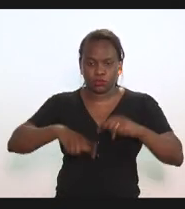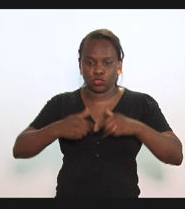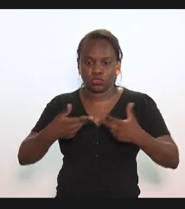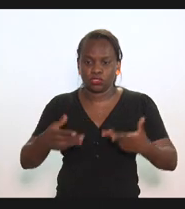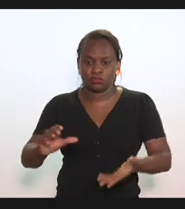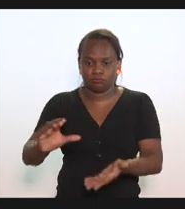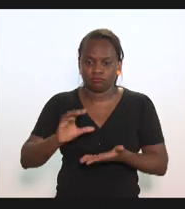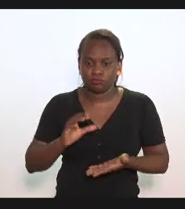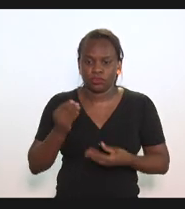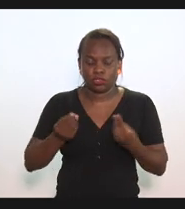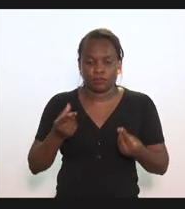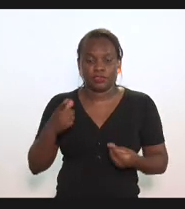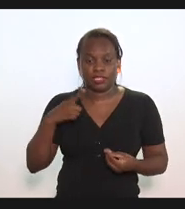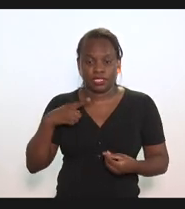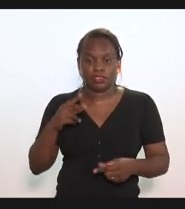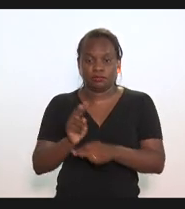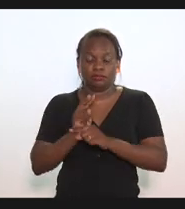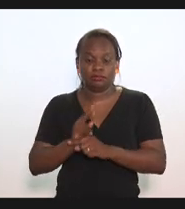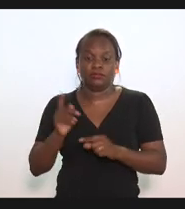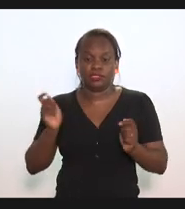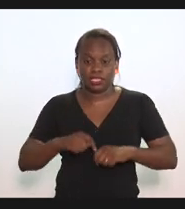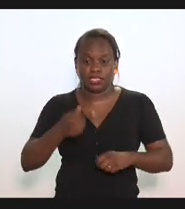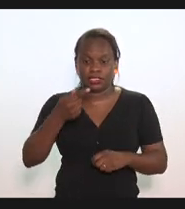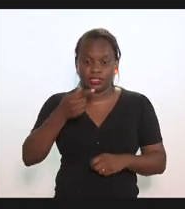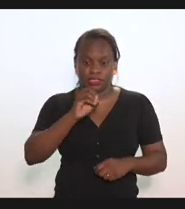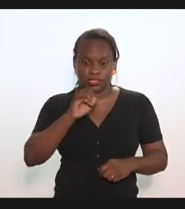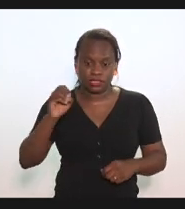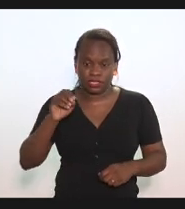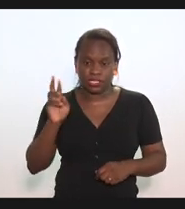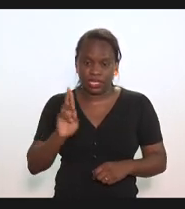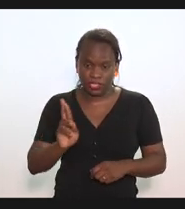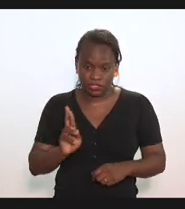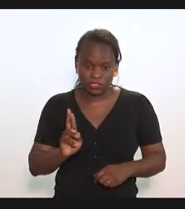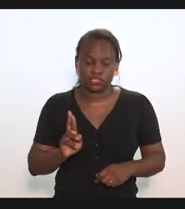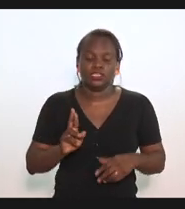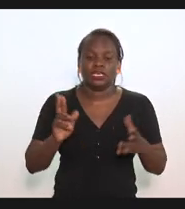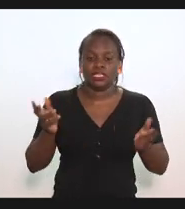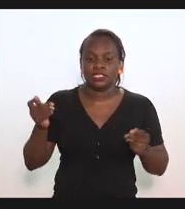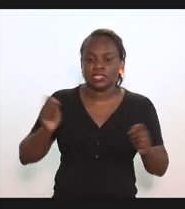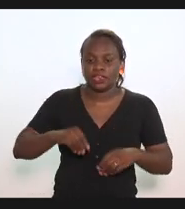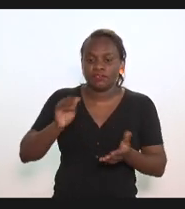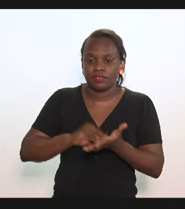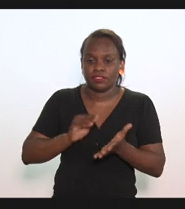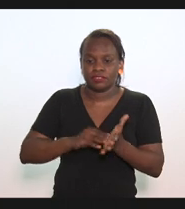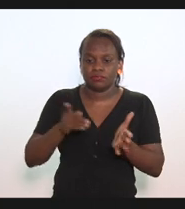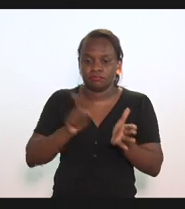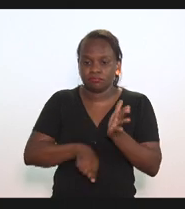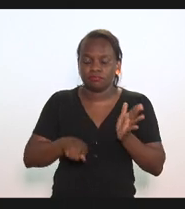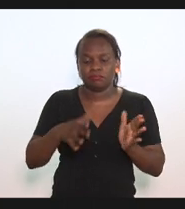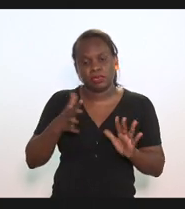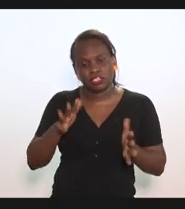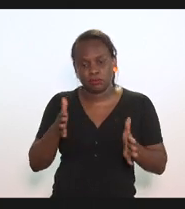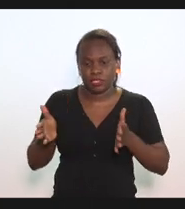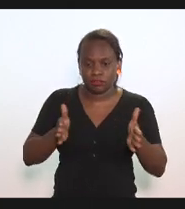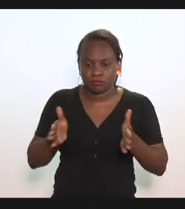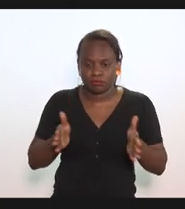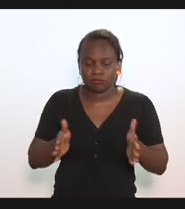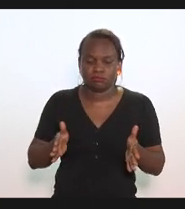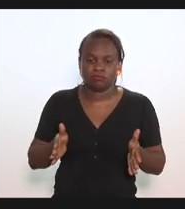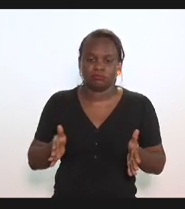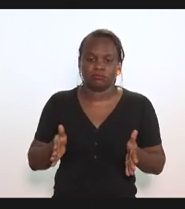tem um crédito permissível ali de 700 reais e ele geraria um débito simulando uma margem